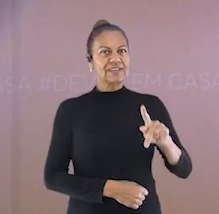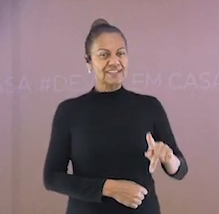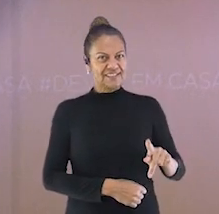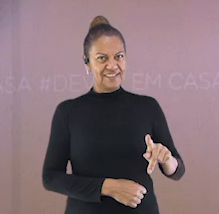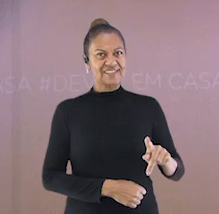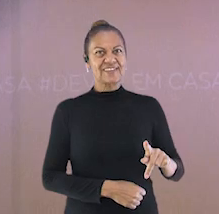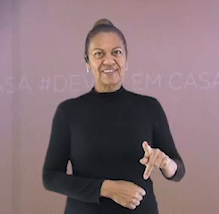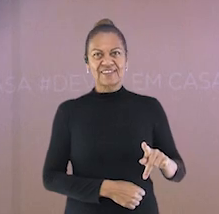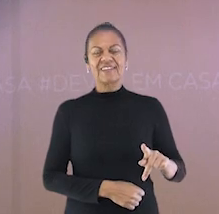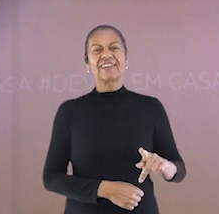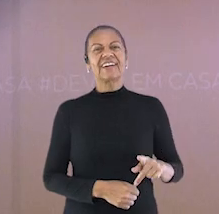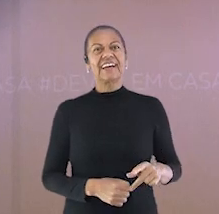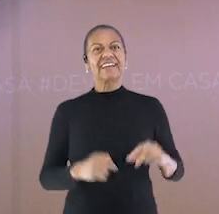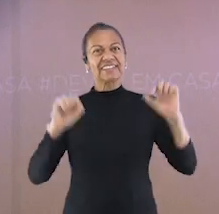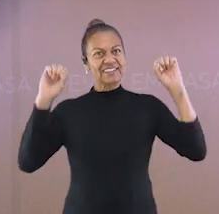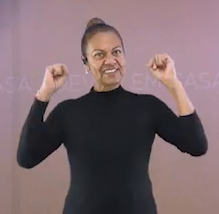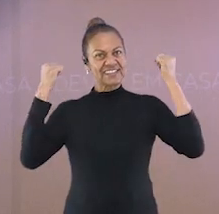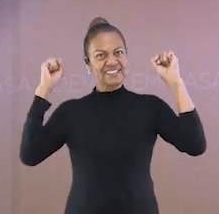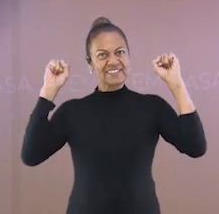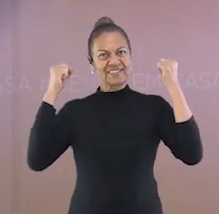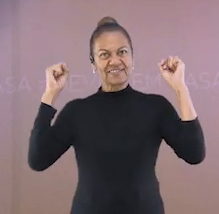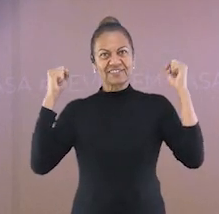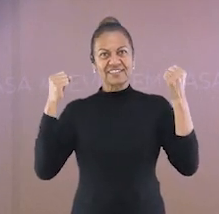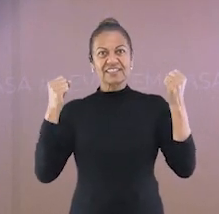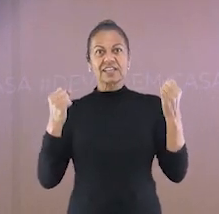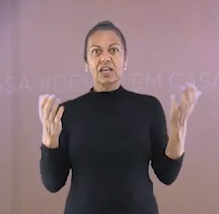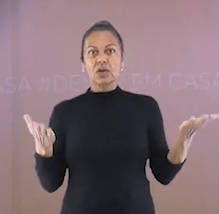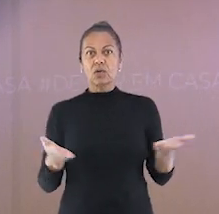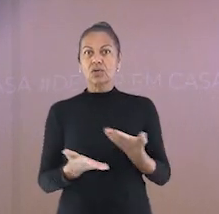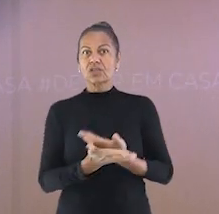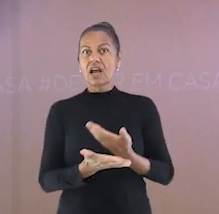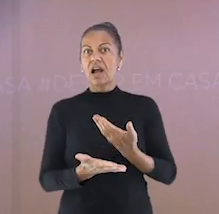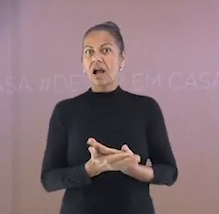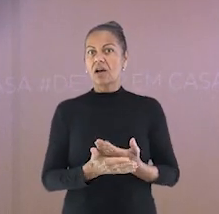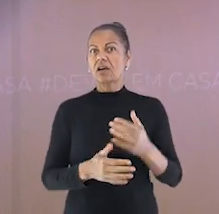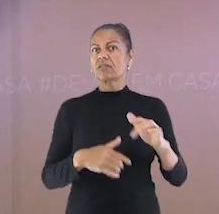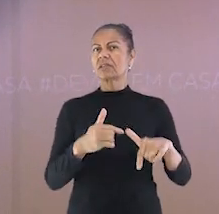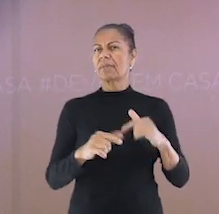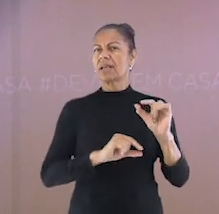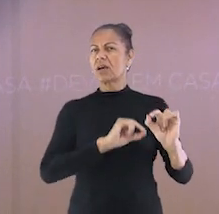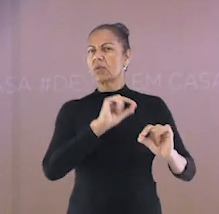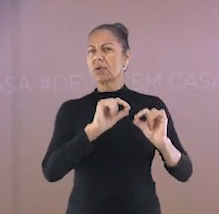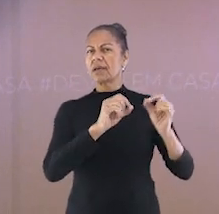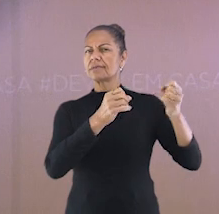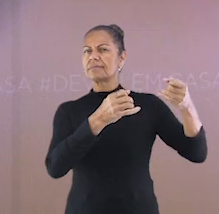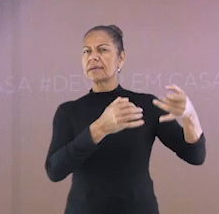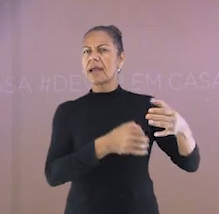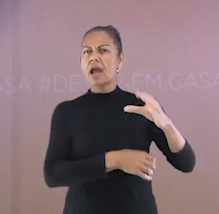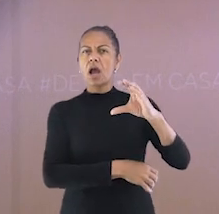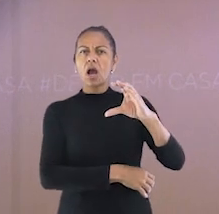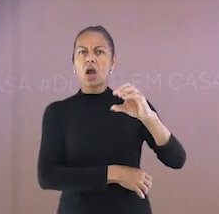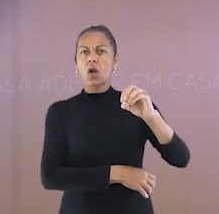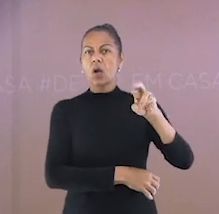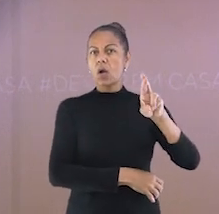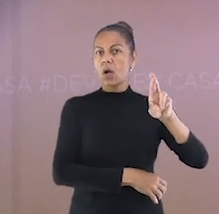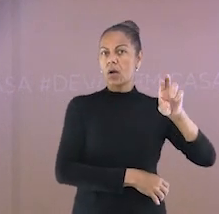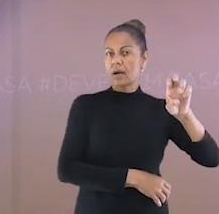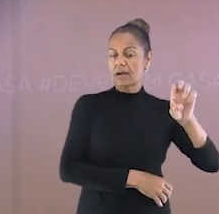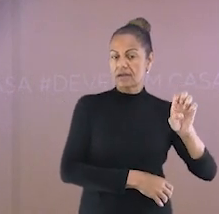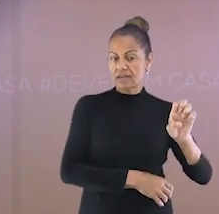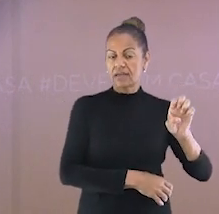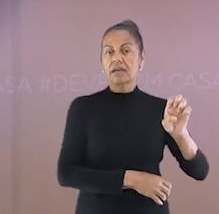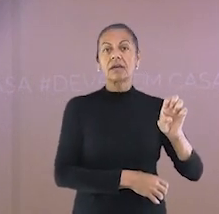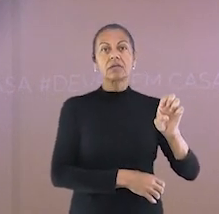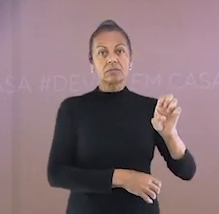vamos trabalhar o core. E hoje, vamos realizar um fortalecimento da coluna lombar, ou região